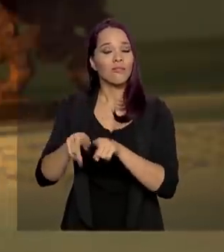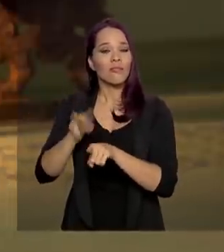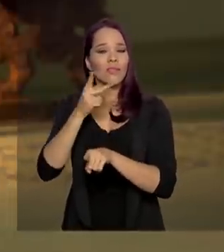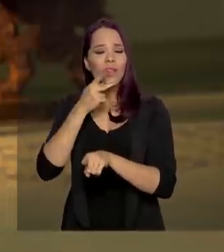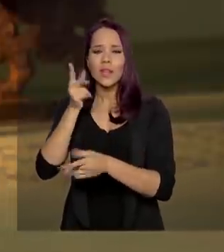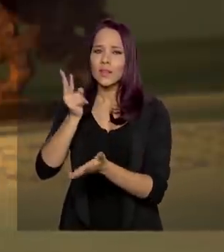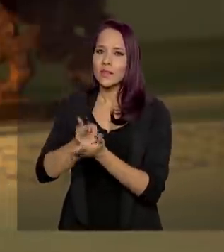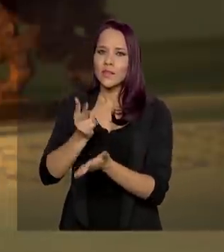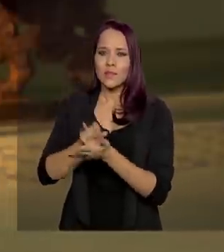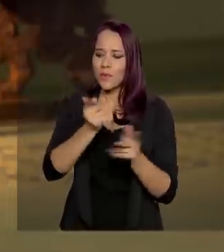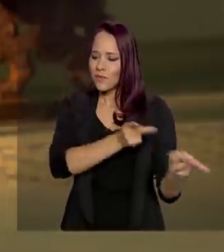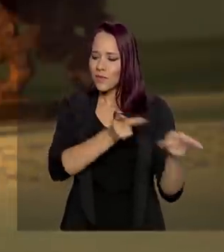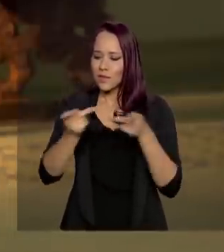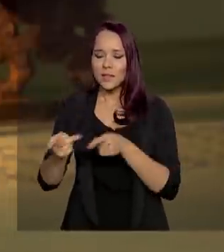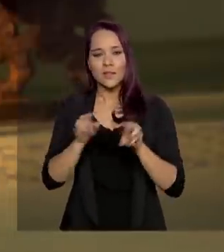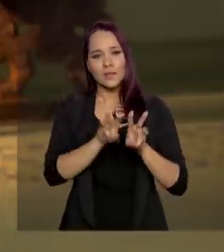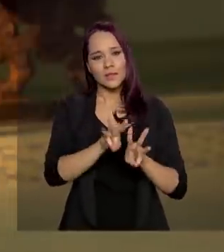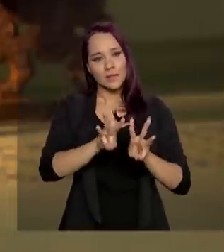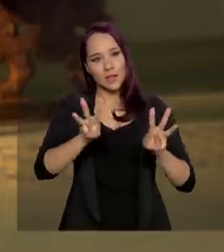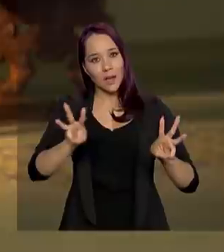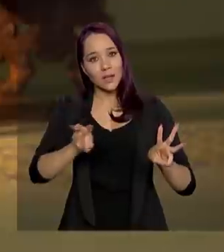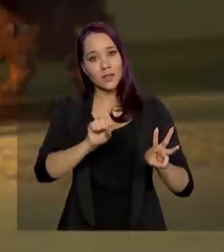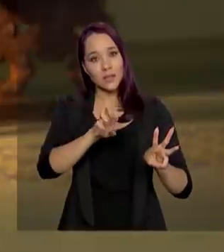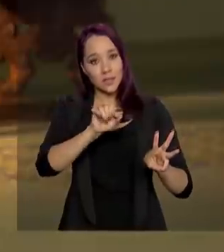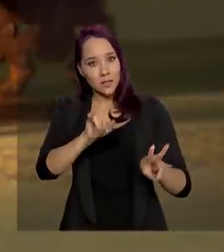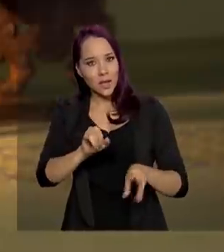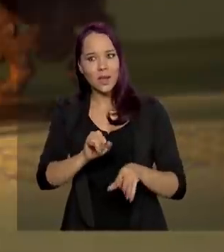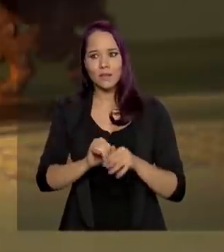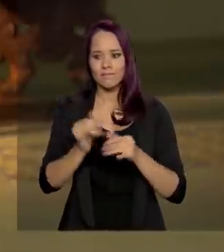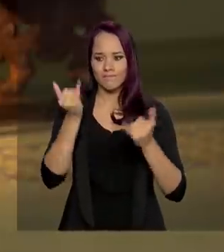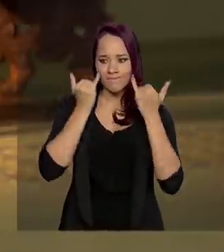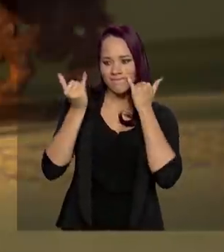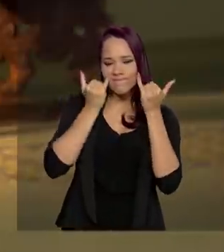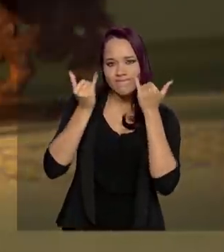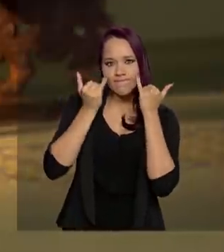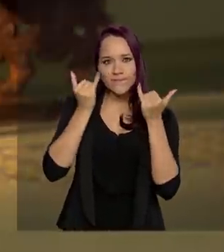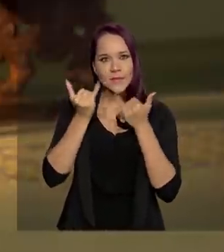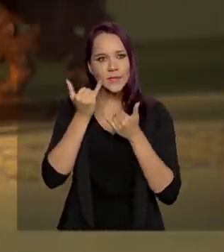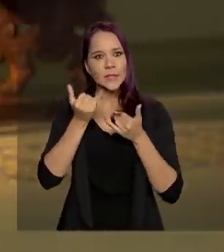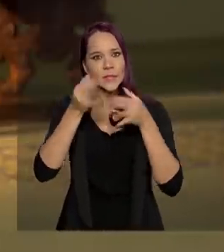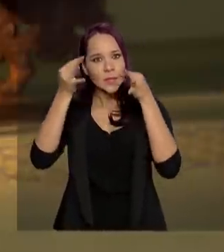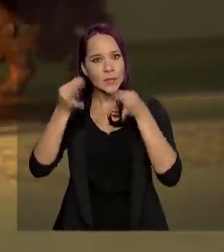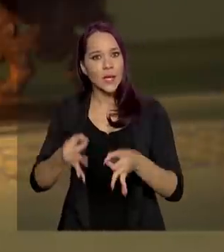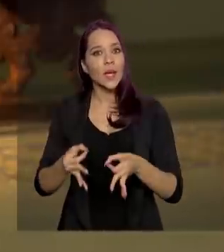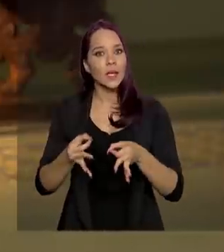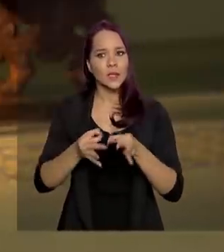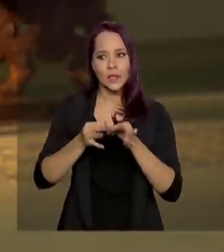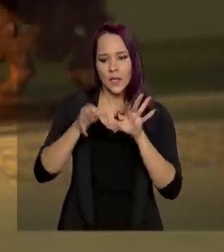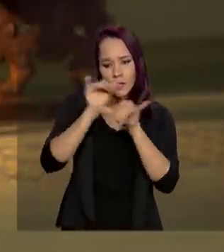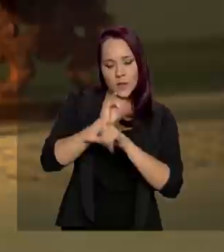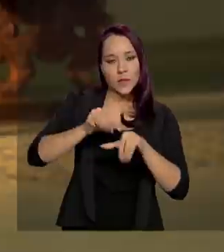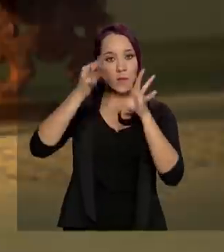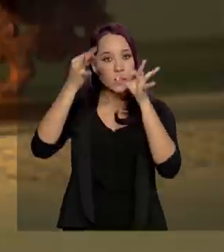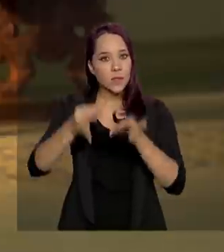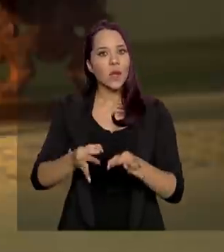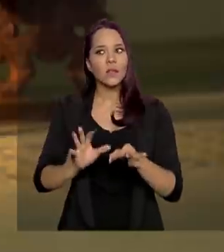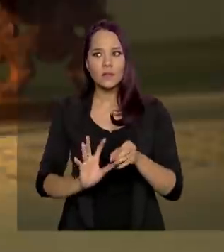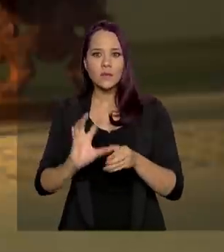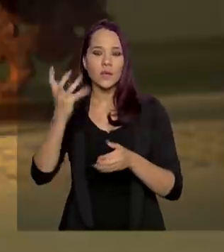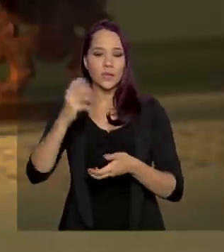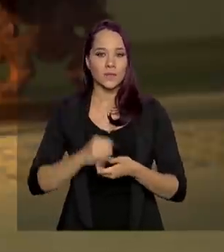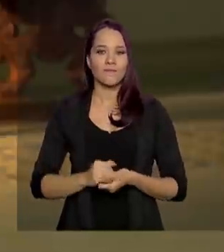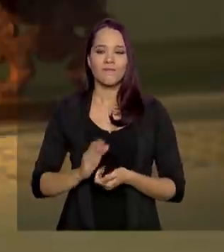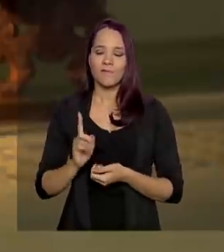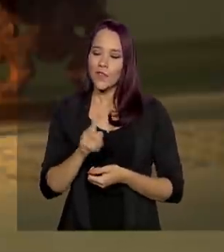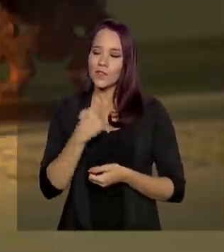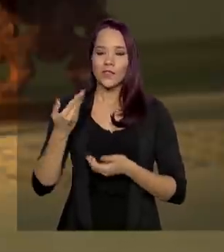sempre visitem o site da CESAI, se mantenham informados com as notícias corretas, os dados reais das situações. Estamos